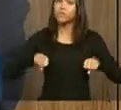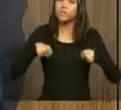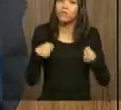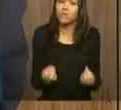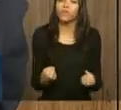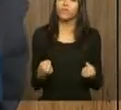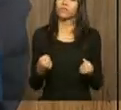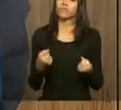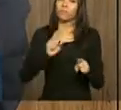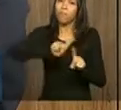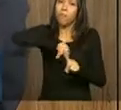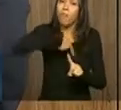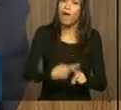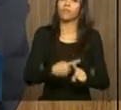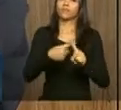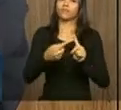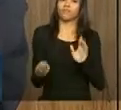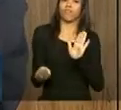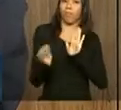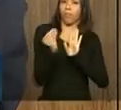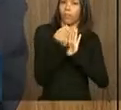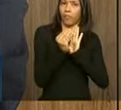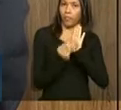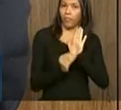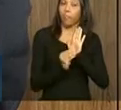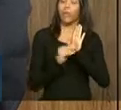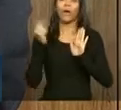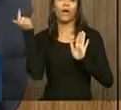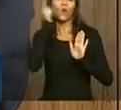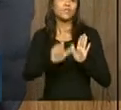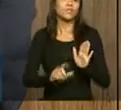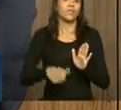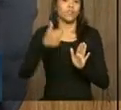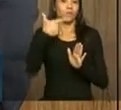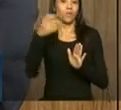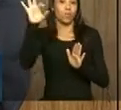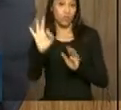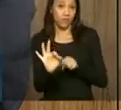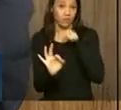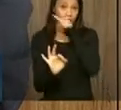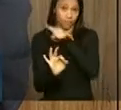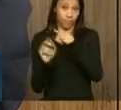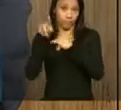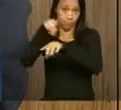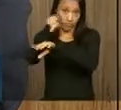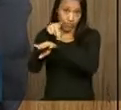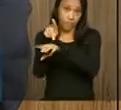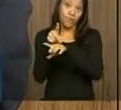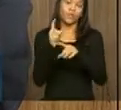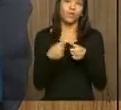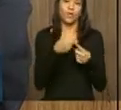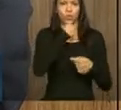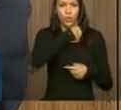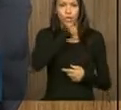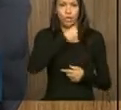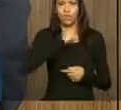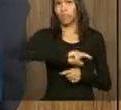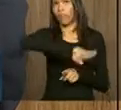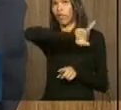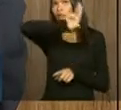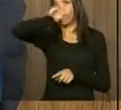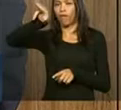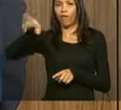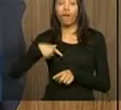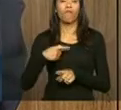medidas para alcançar os 2% em Brisbane. Então, na semana que vem, os organismos internacionais vão nos dizer qual é o